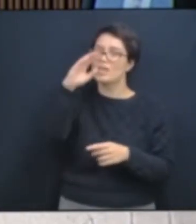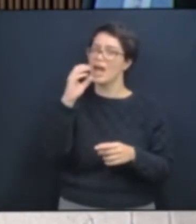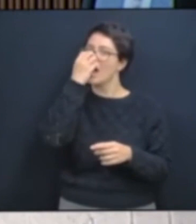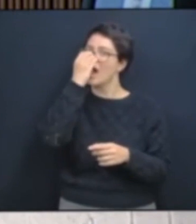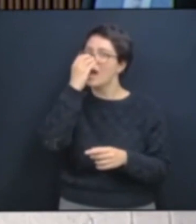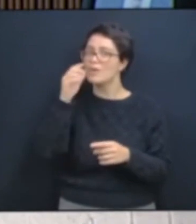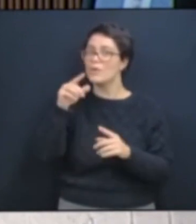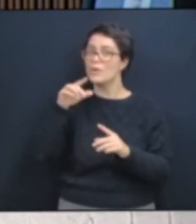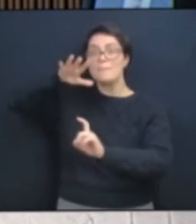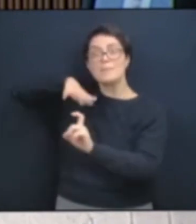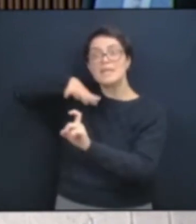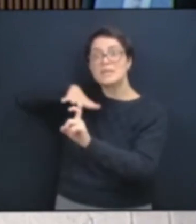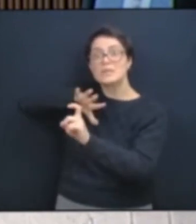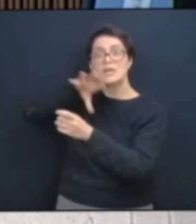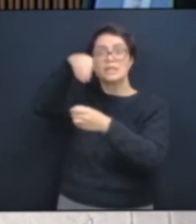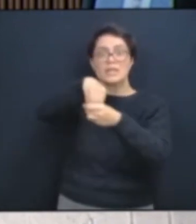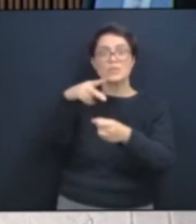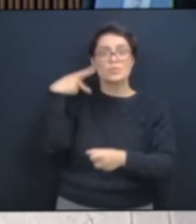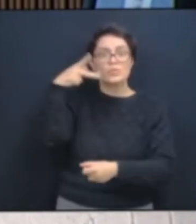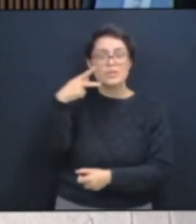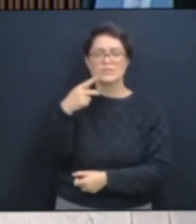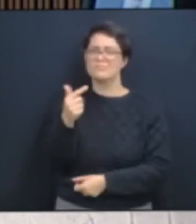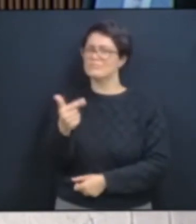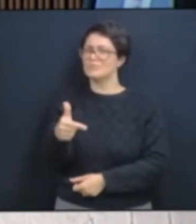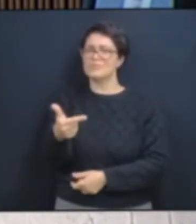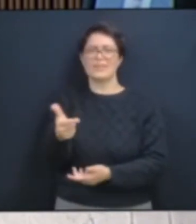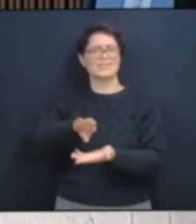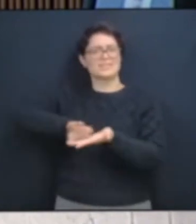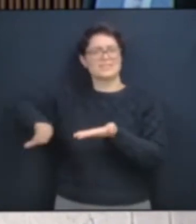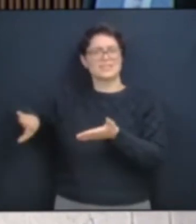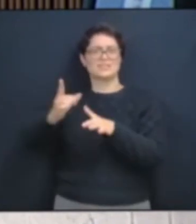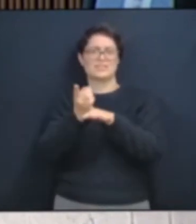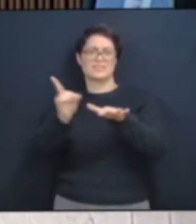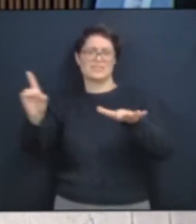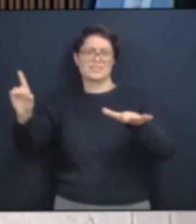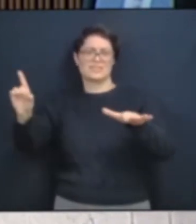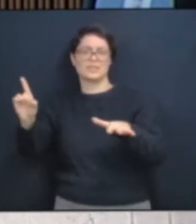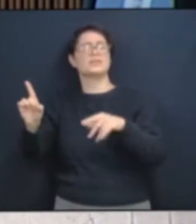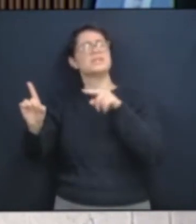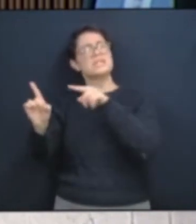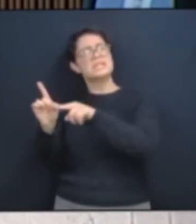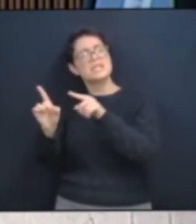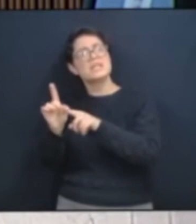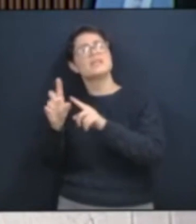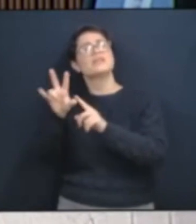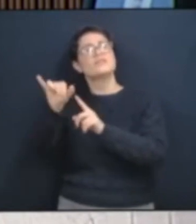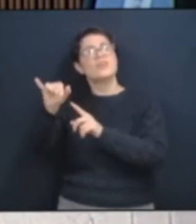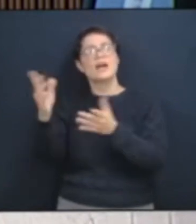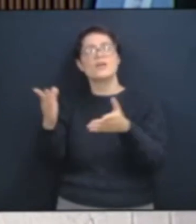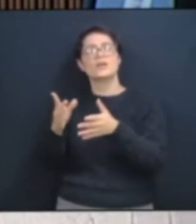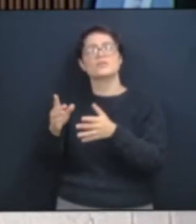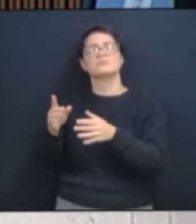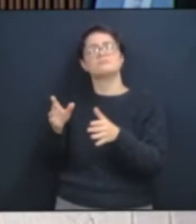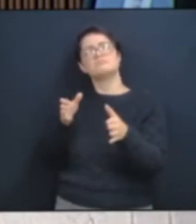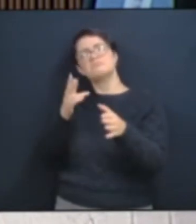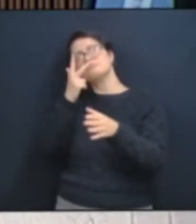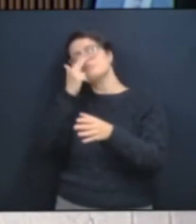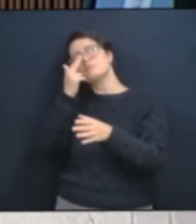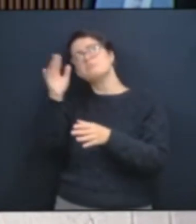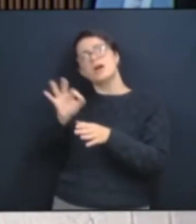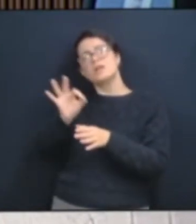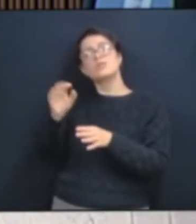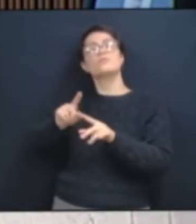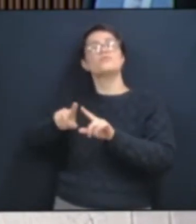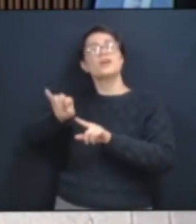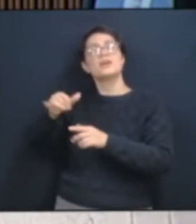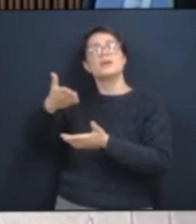na política. E muito provavelmente, para além de ficar inelegível, vai responder criminalmente por outras coisas. Chega